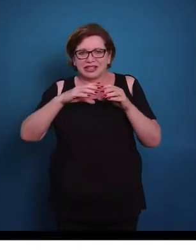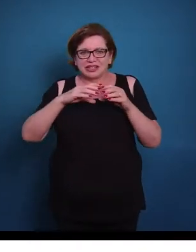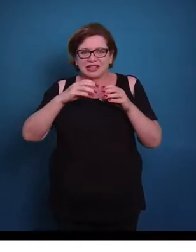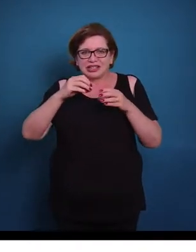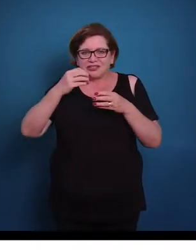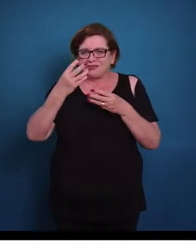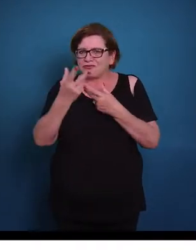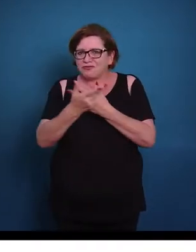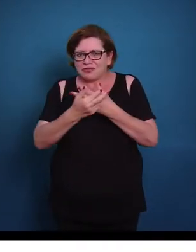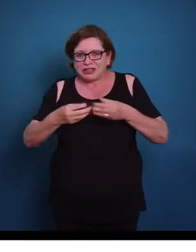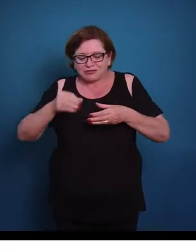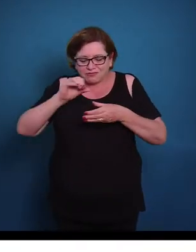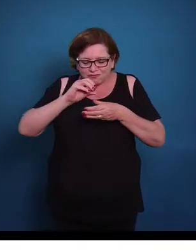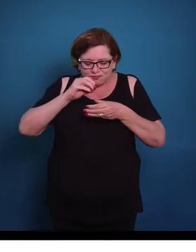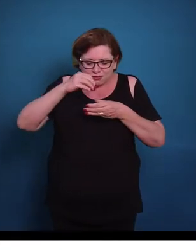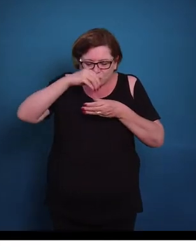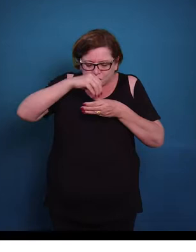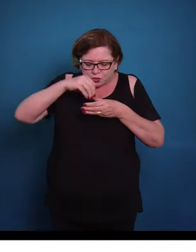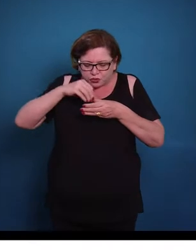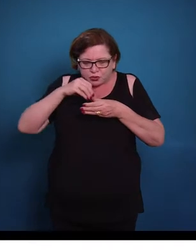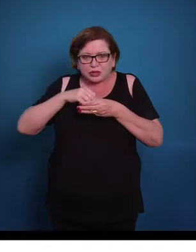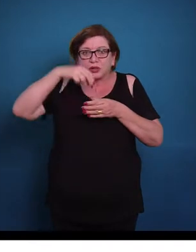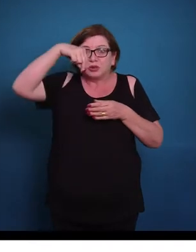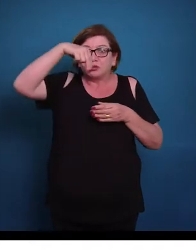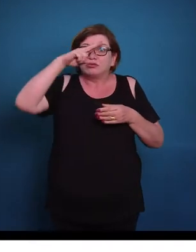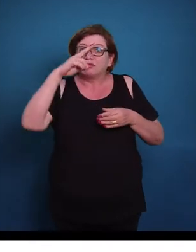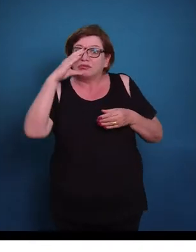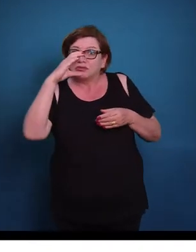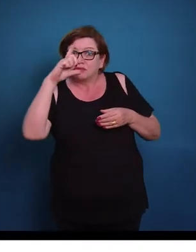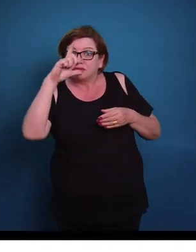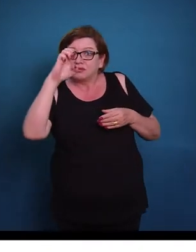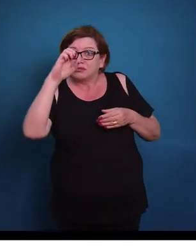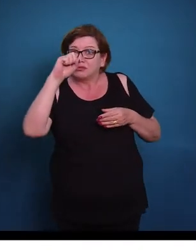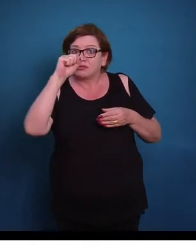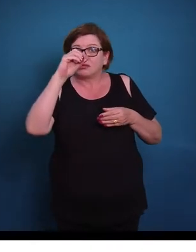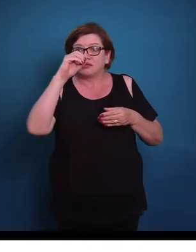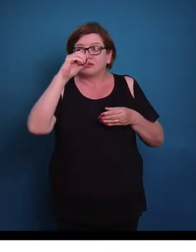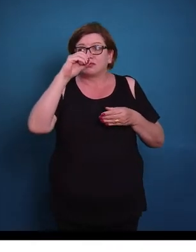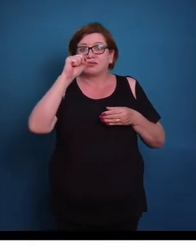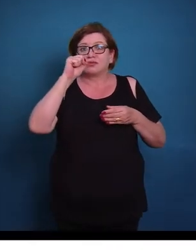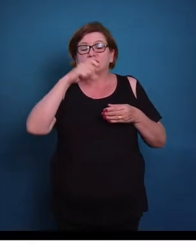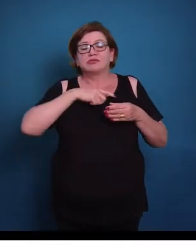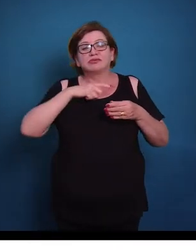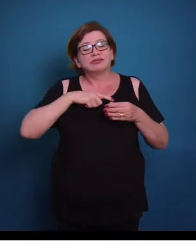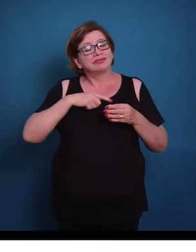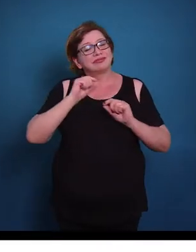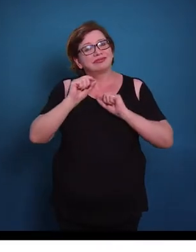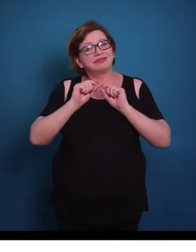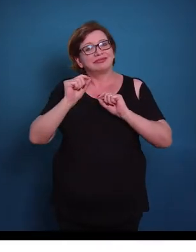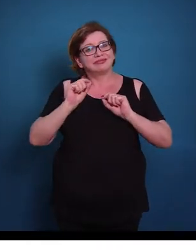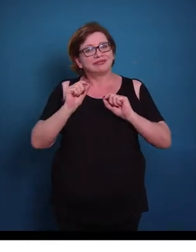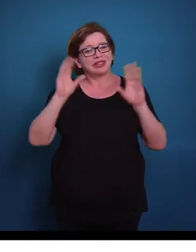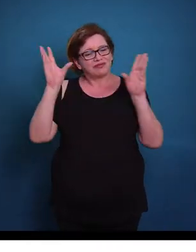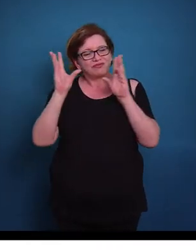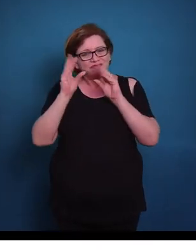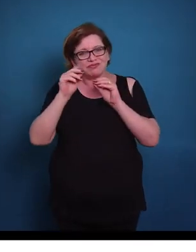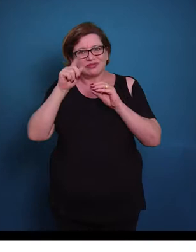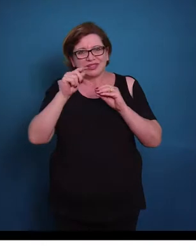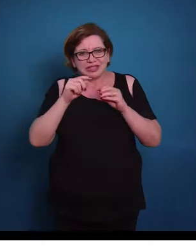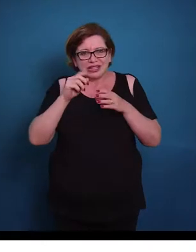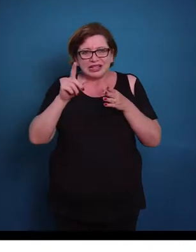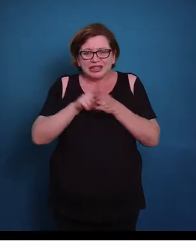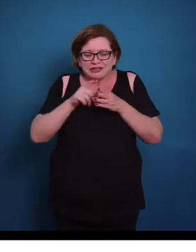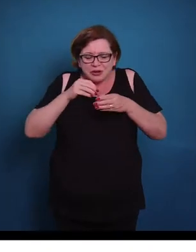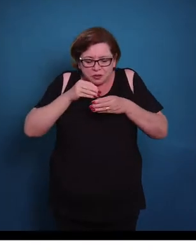são multinucleadas. Então elas possuem vários núcleos, que são essas bolinhas mais escuras. Então os núcleos, eles ficam geralmente na